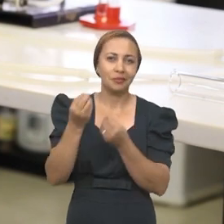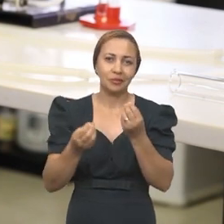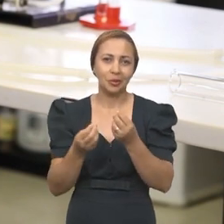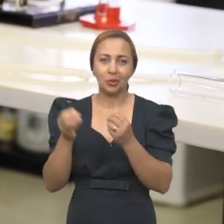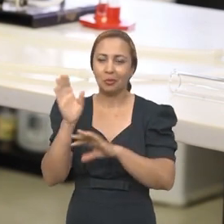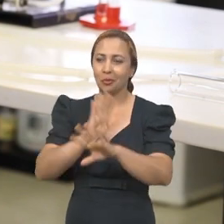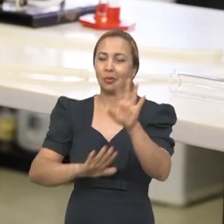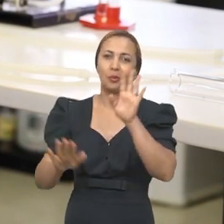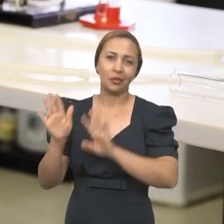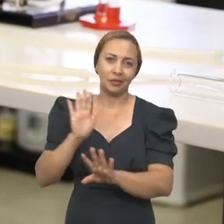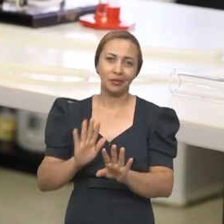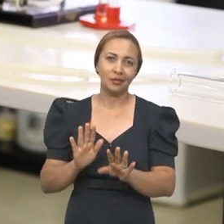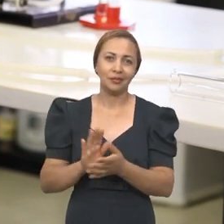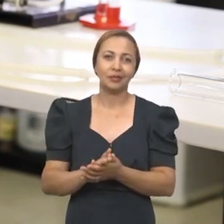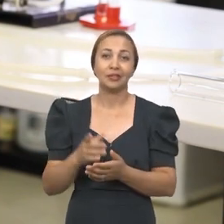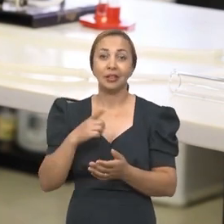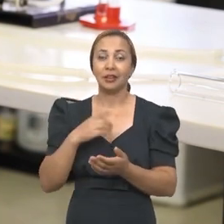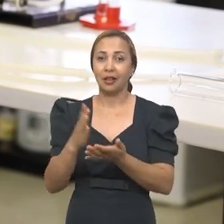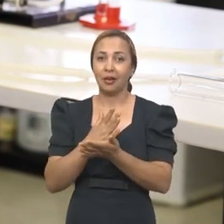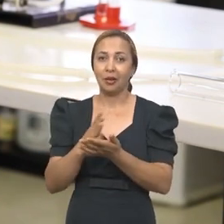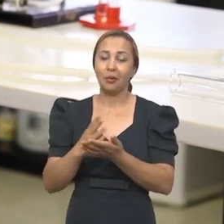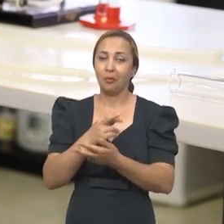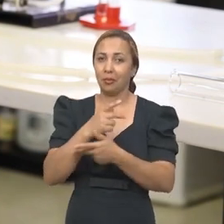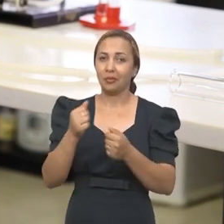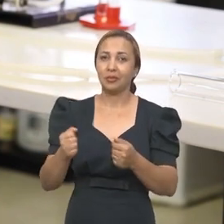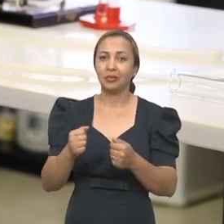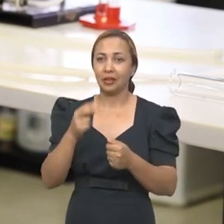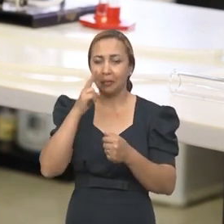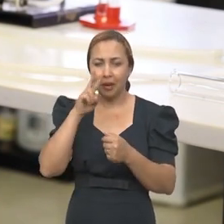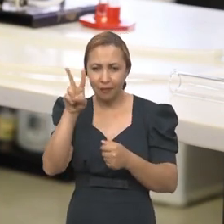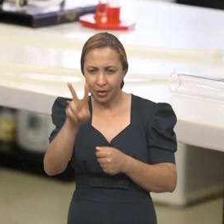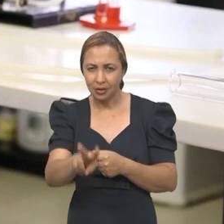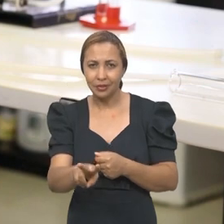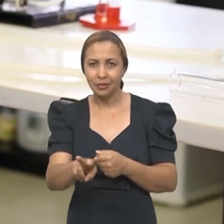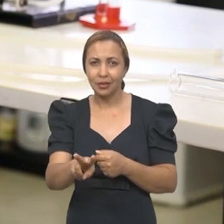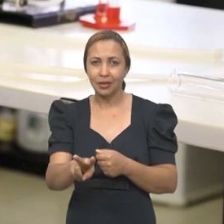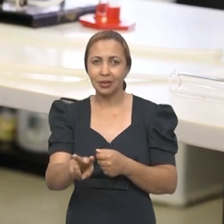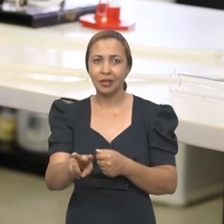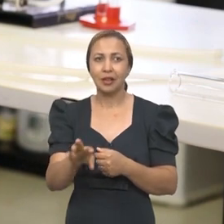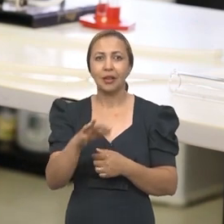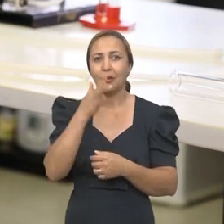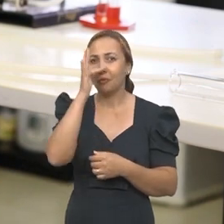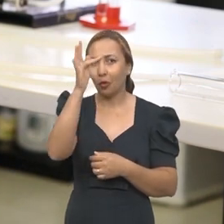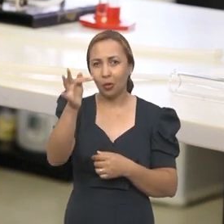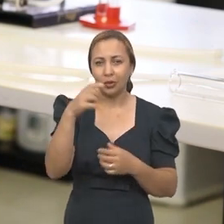muito bem como se defender. Tem alguns mecanismos que são bastante visíveis,